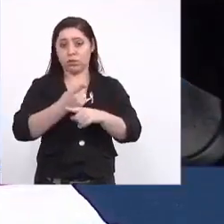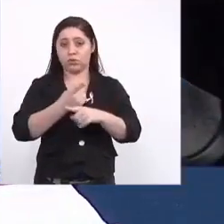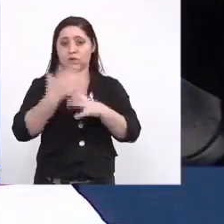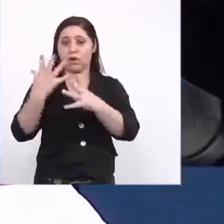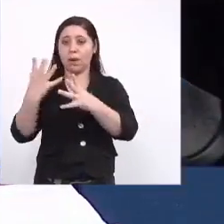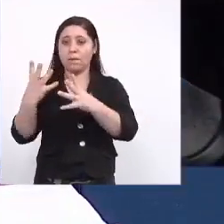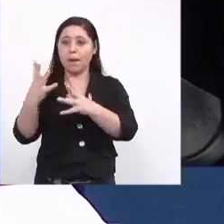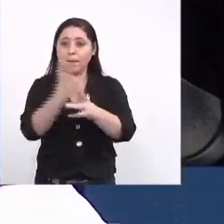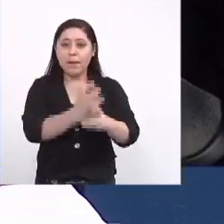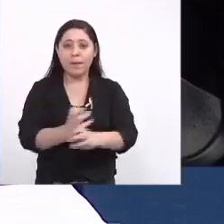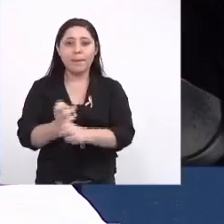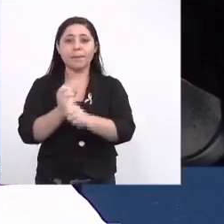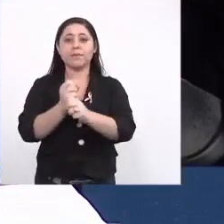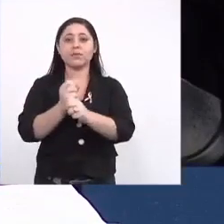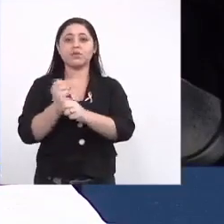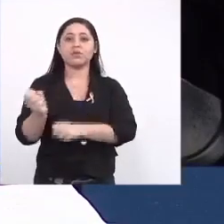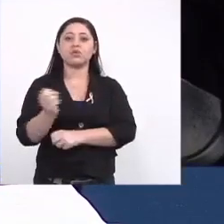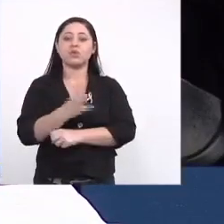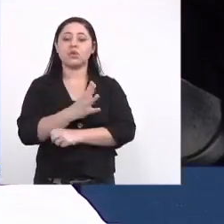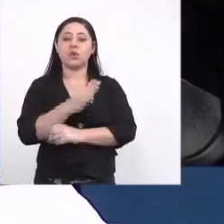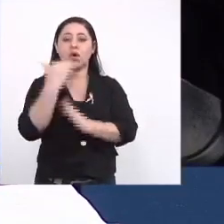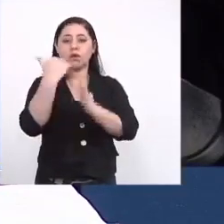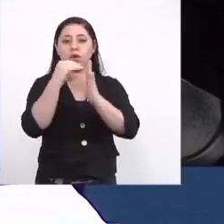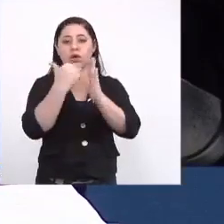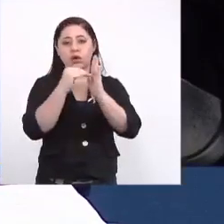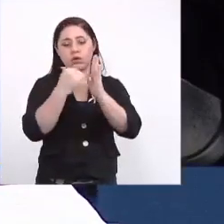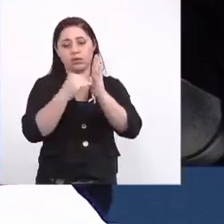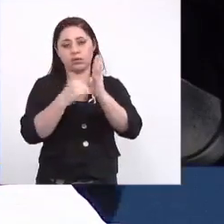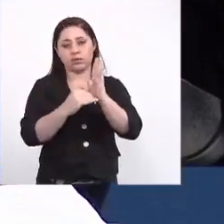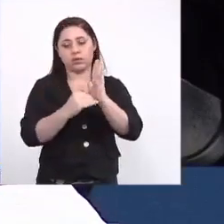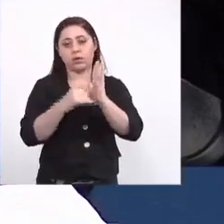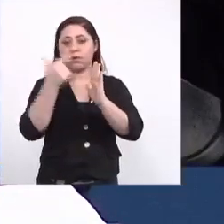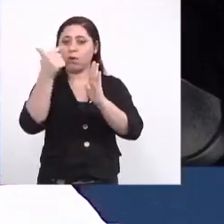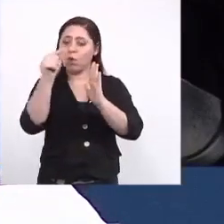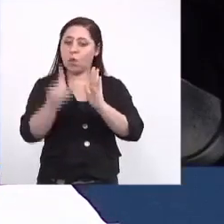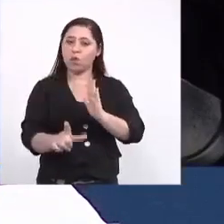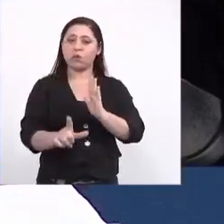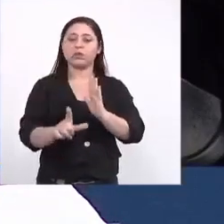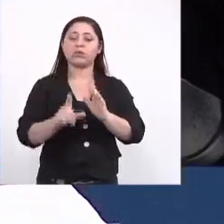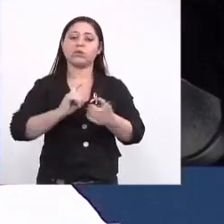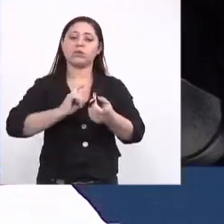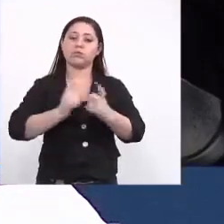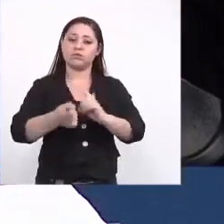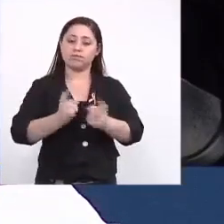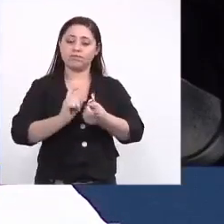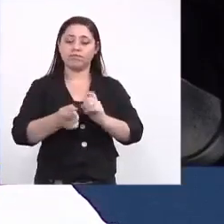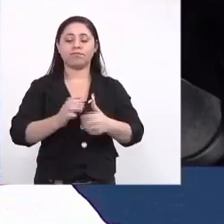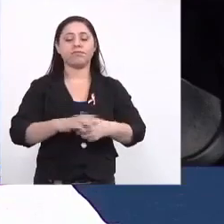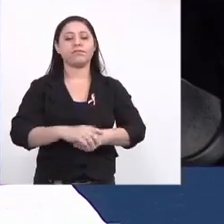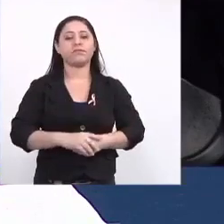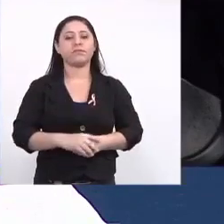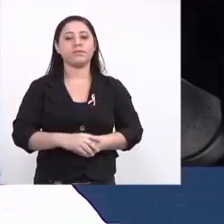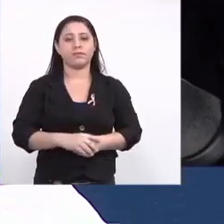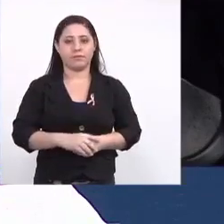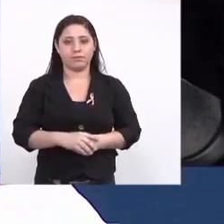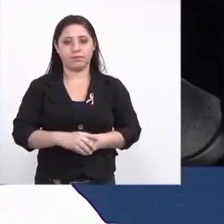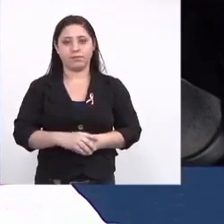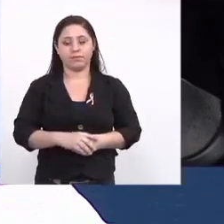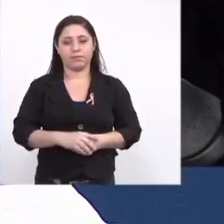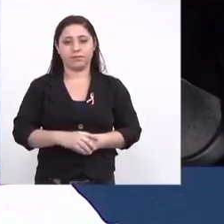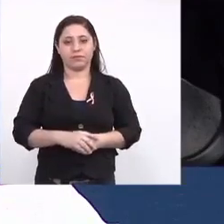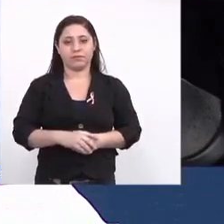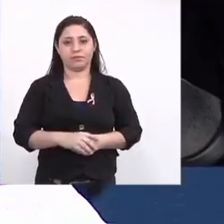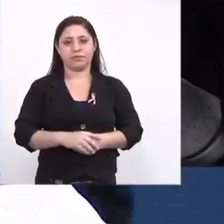acolher os novos encaminhamentos para a próxima